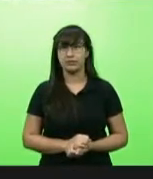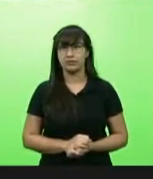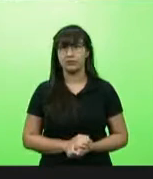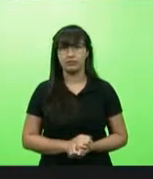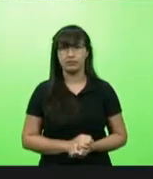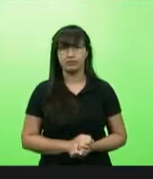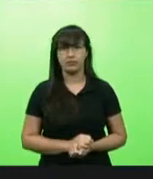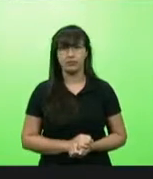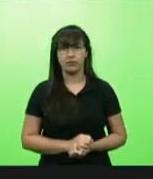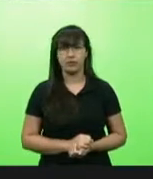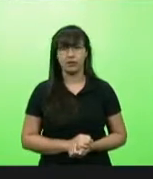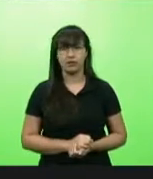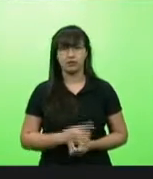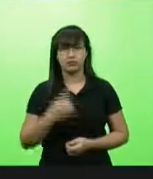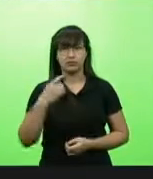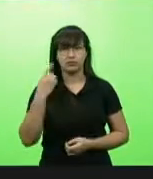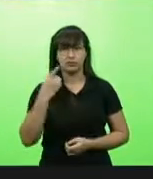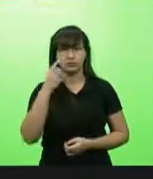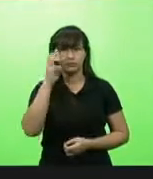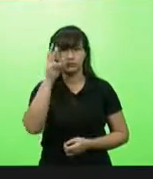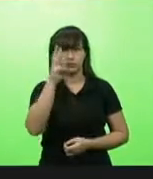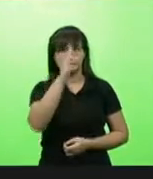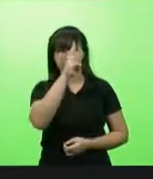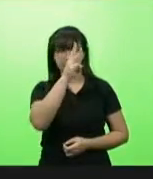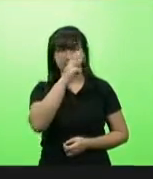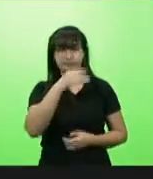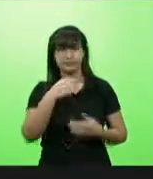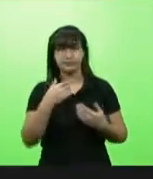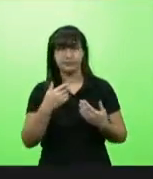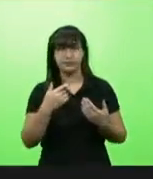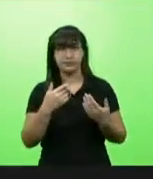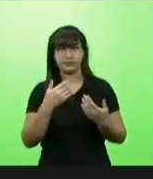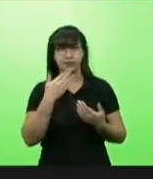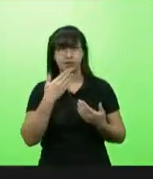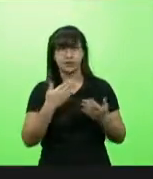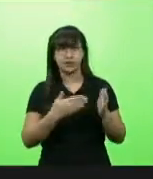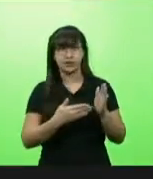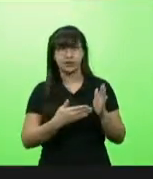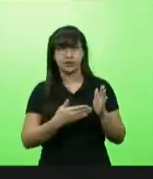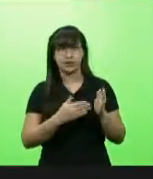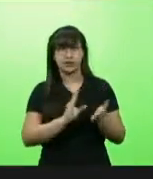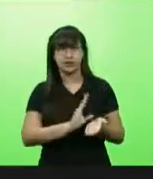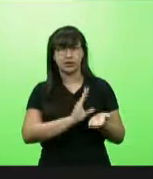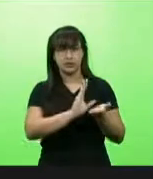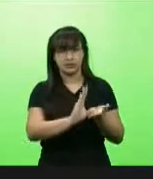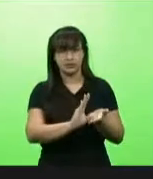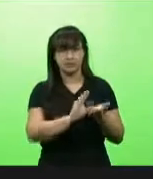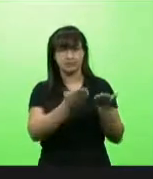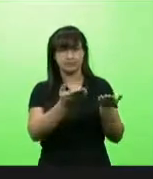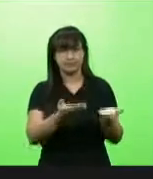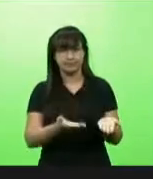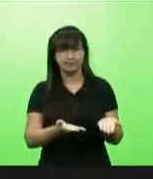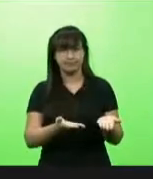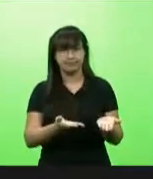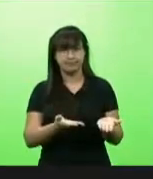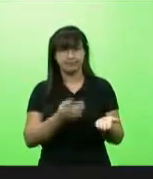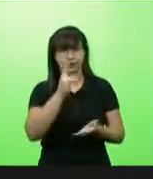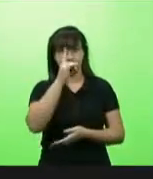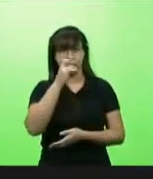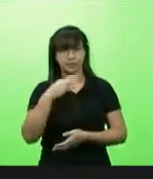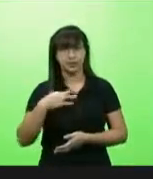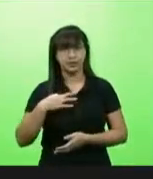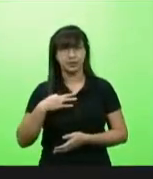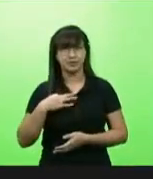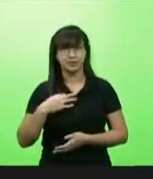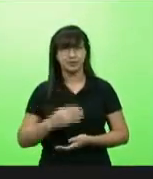Deputado Valnei... Sim, repare. Alô, sim, agora. Estava com o áudio já fechado aqui.